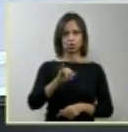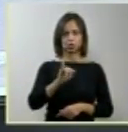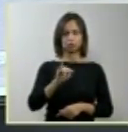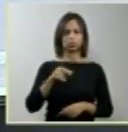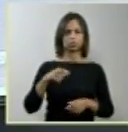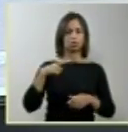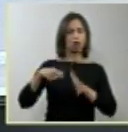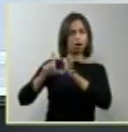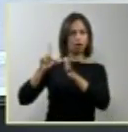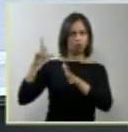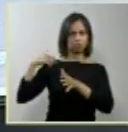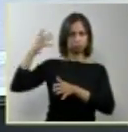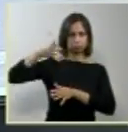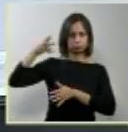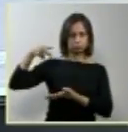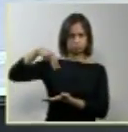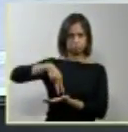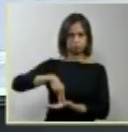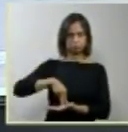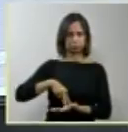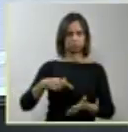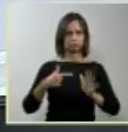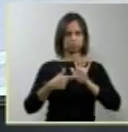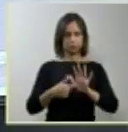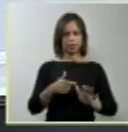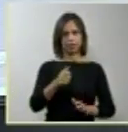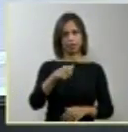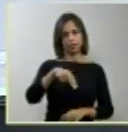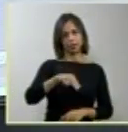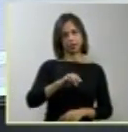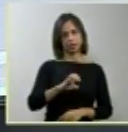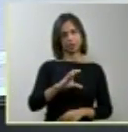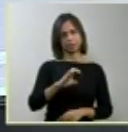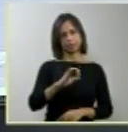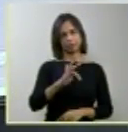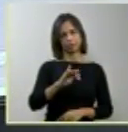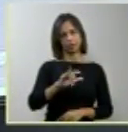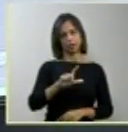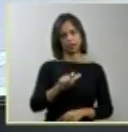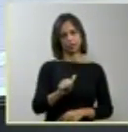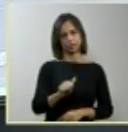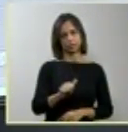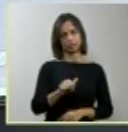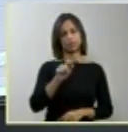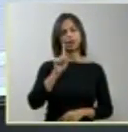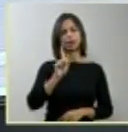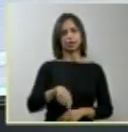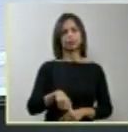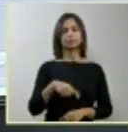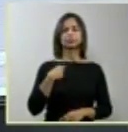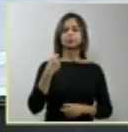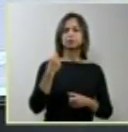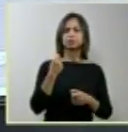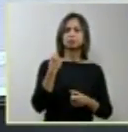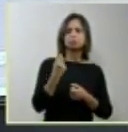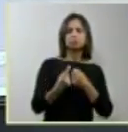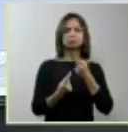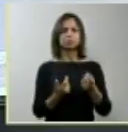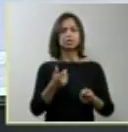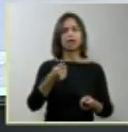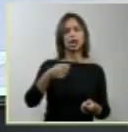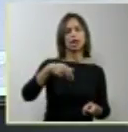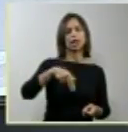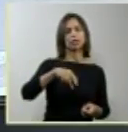antecederam mostram que a anencefalia é uma das anomalias mais